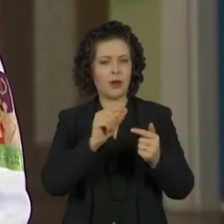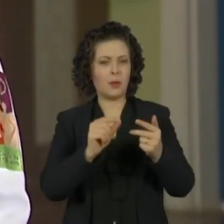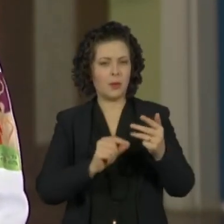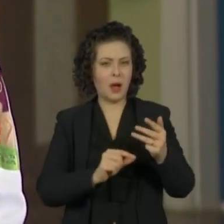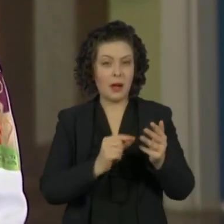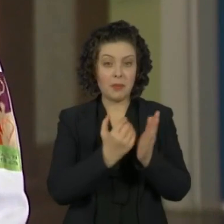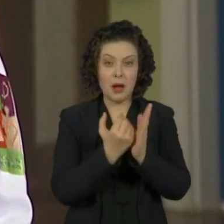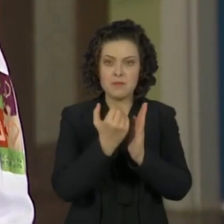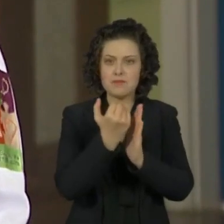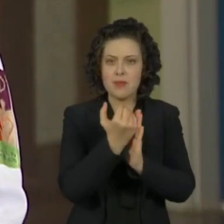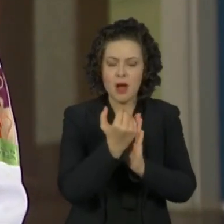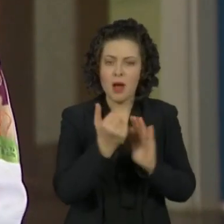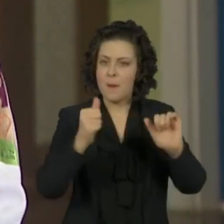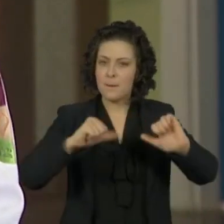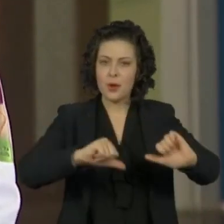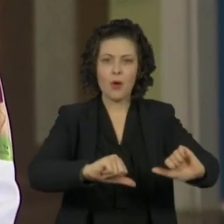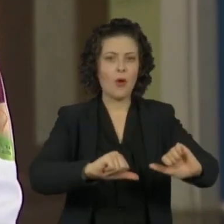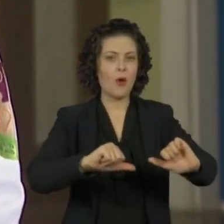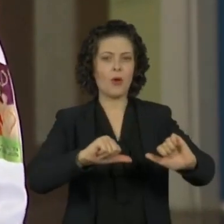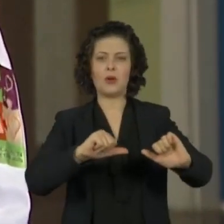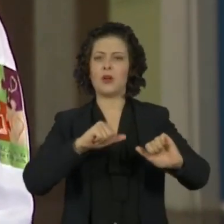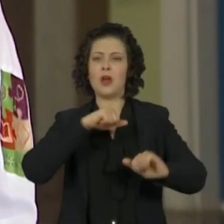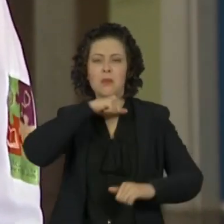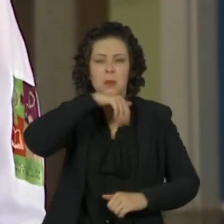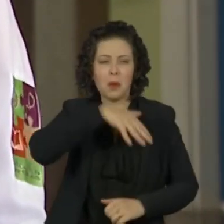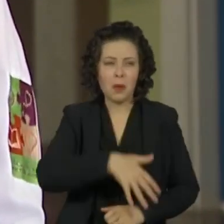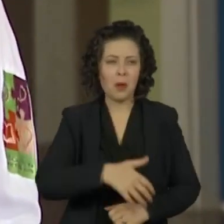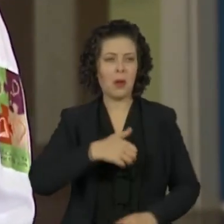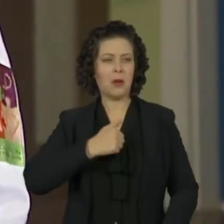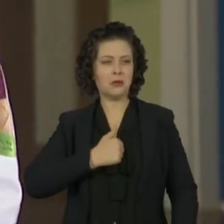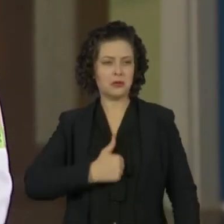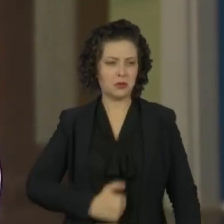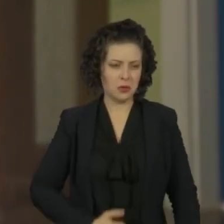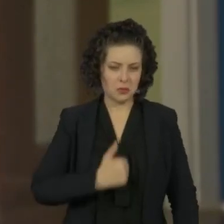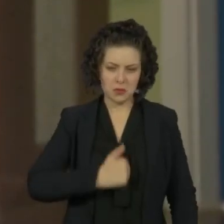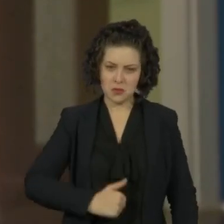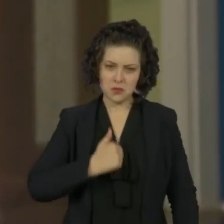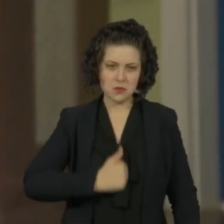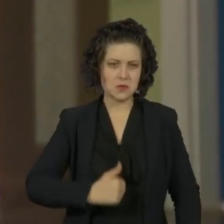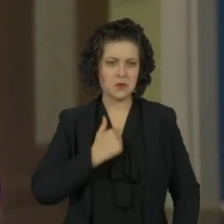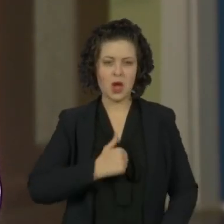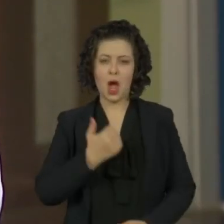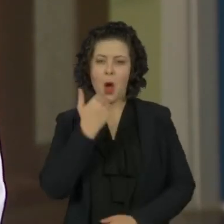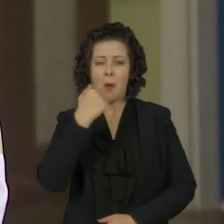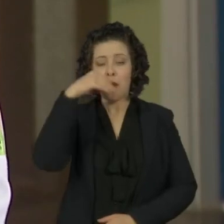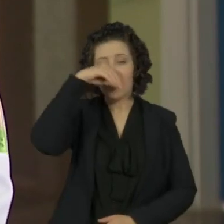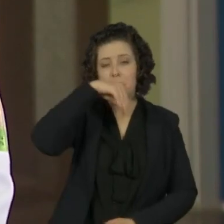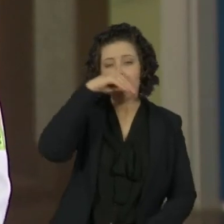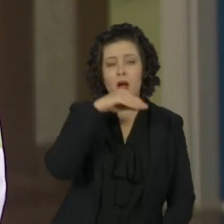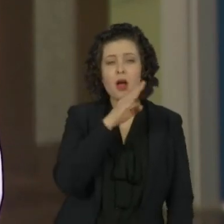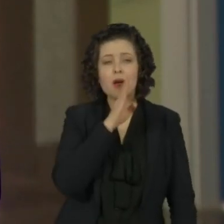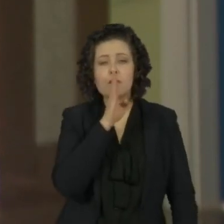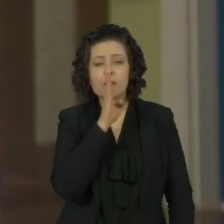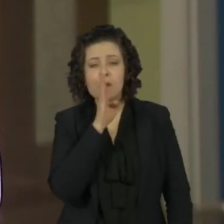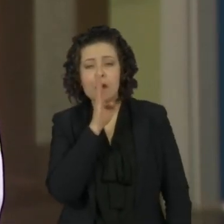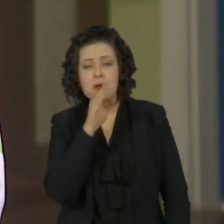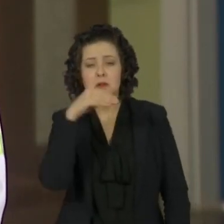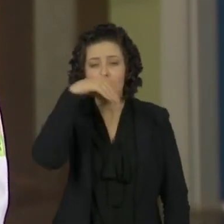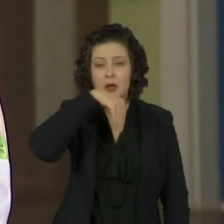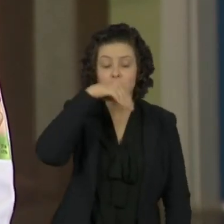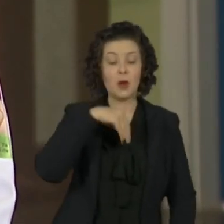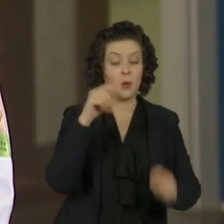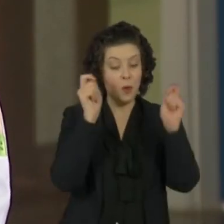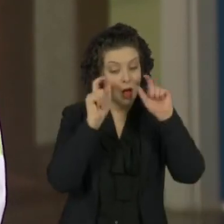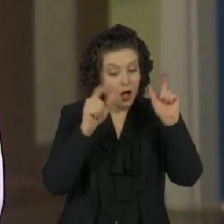mais graves, uma criança vomitando, com muita diarreia, desidratada, que não está se alimentando, muito quietinha, já é um sinal de